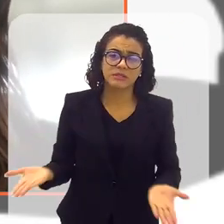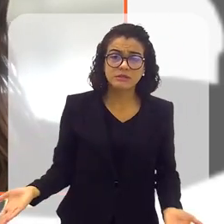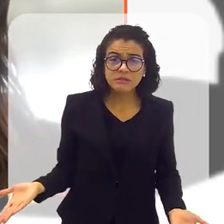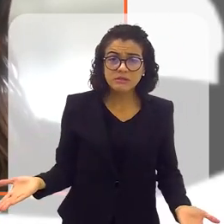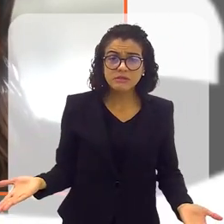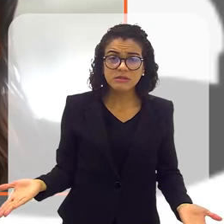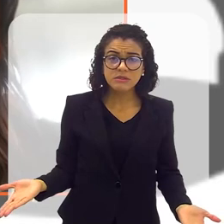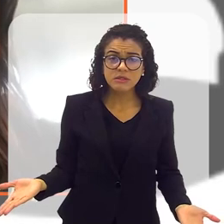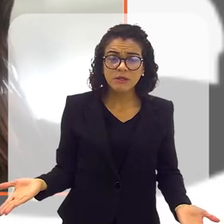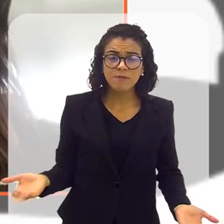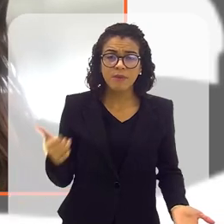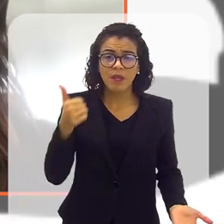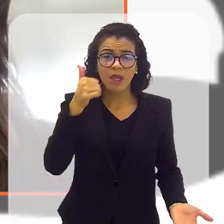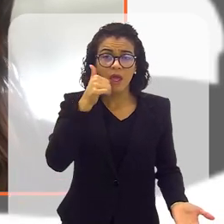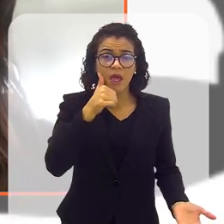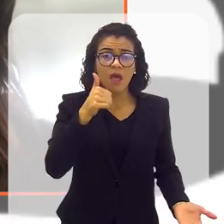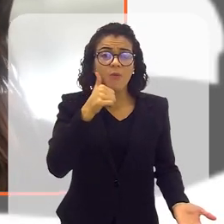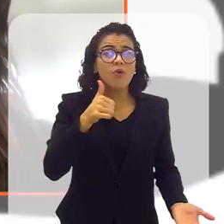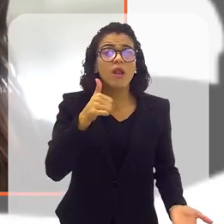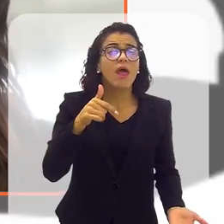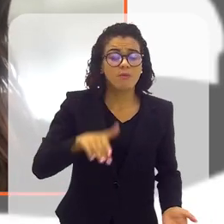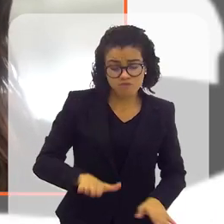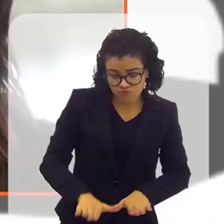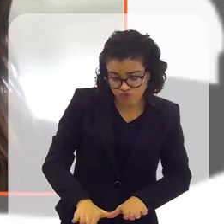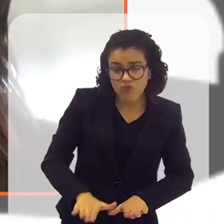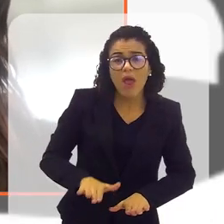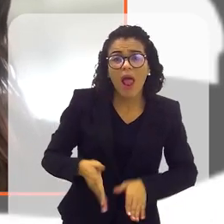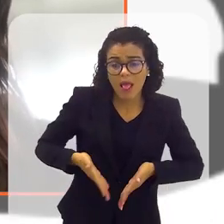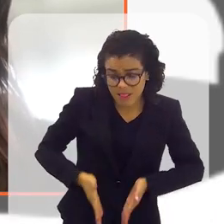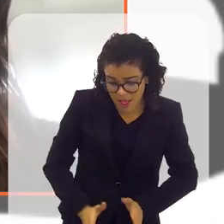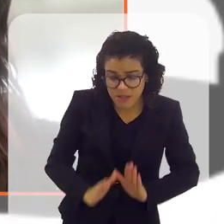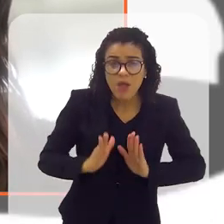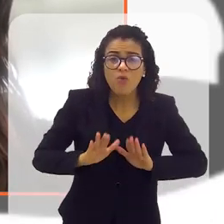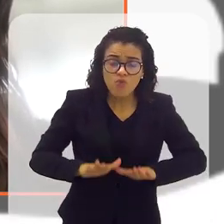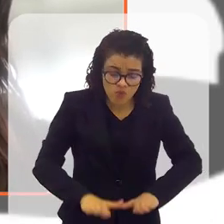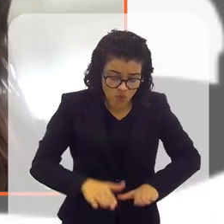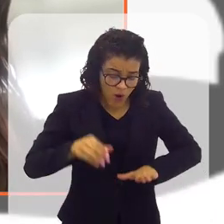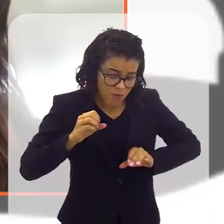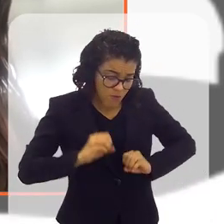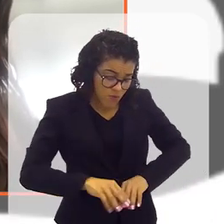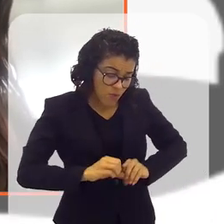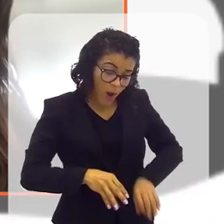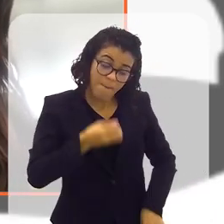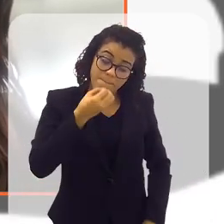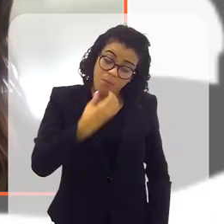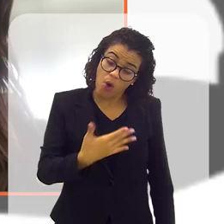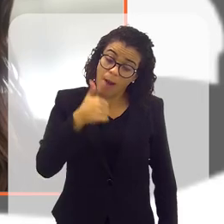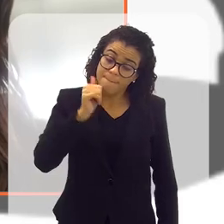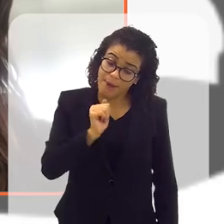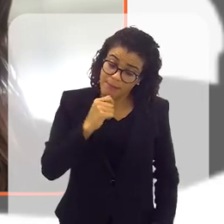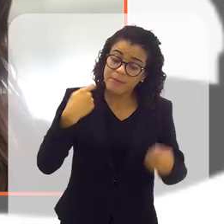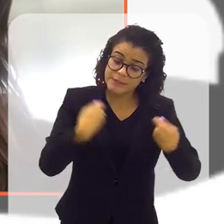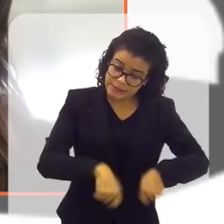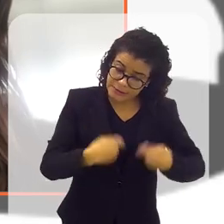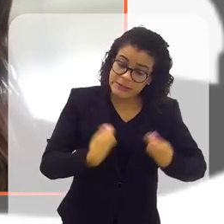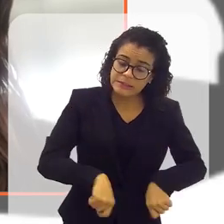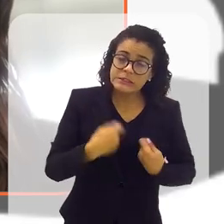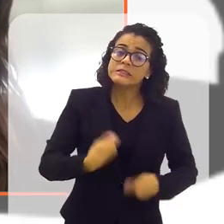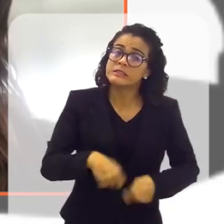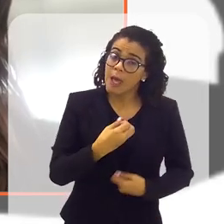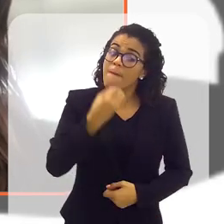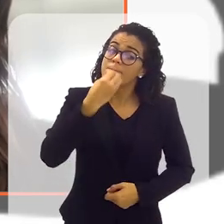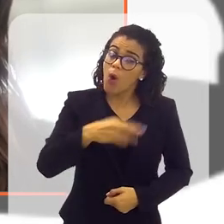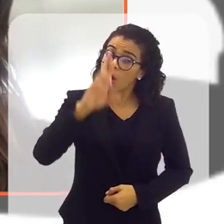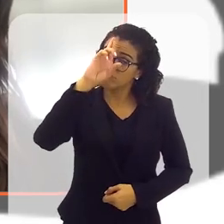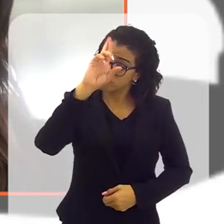meio da casa? Ao que a mulher foi ensinada desde que ela nasceu a ser? Uma boa mãe, uma